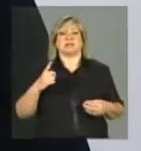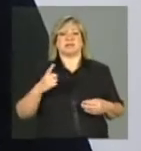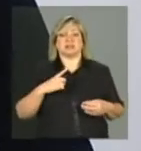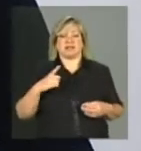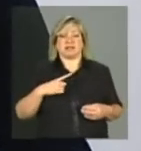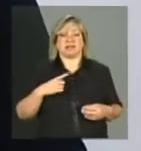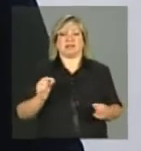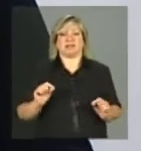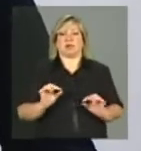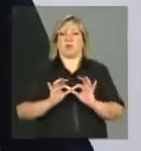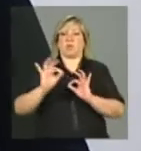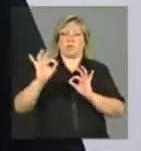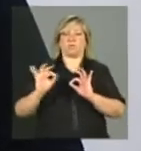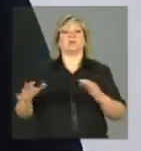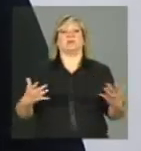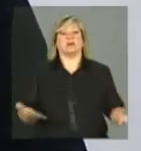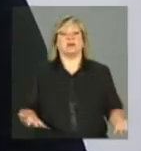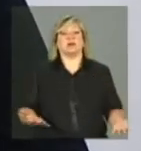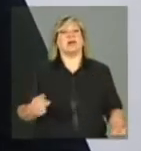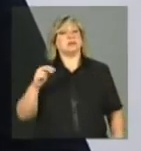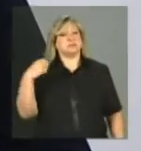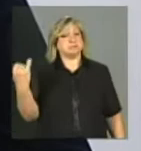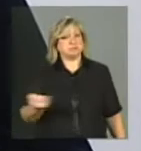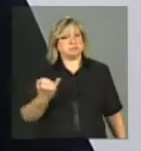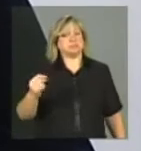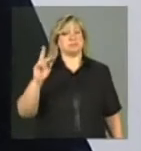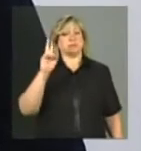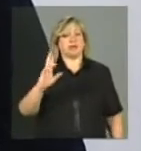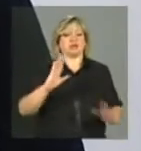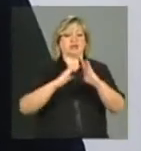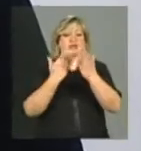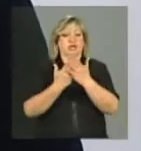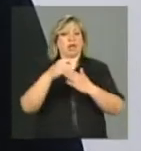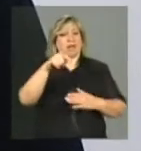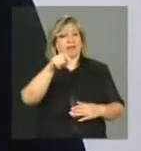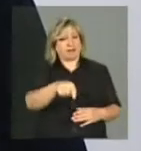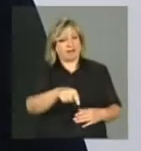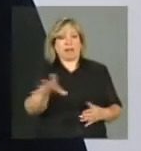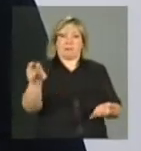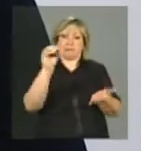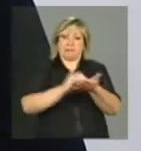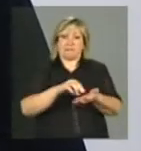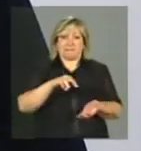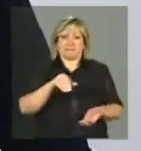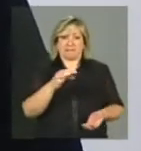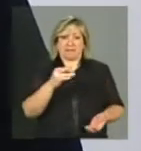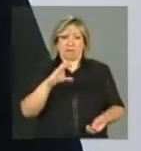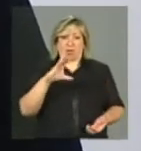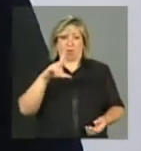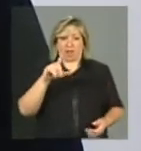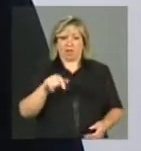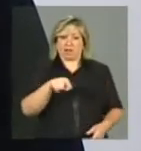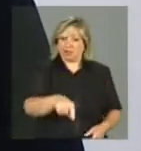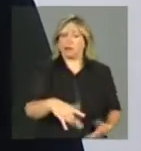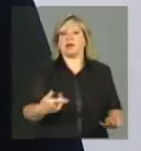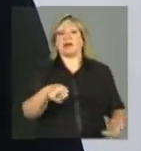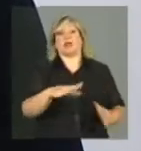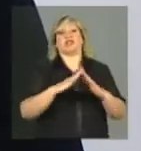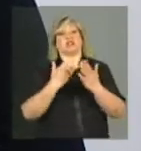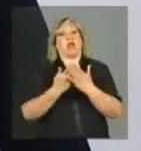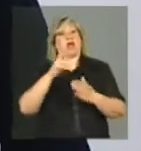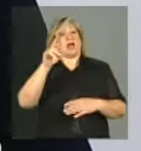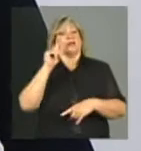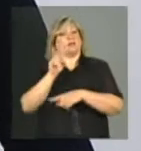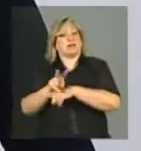É importante que a escola do município é que é responsável por aquela criança, ou seja, a matrícula feita naquela escola, é aquela escola que deve fazer o acompanhamento.